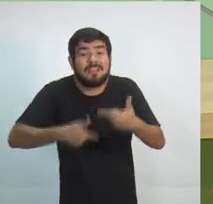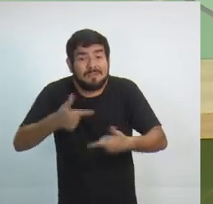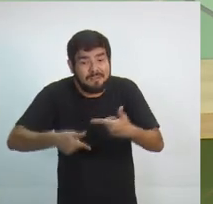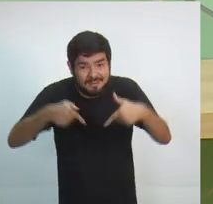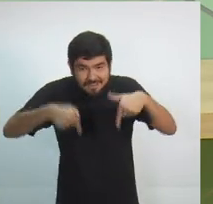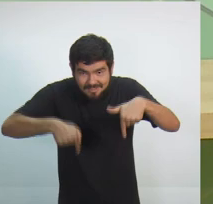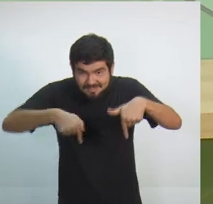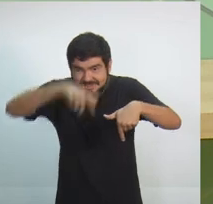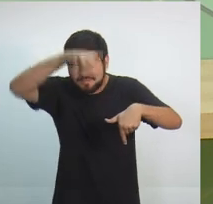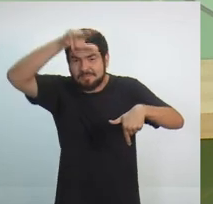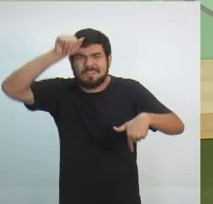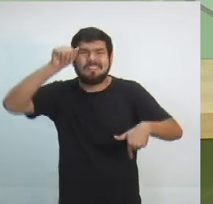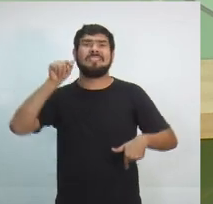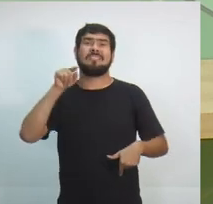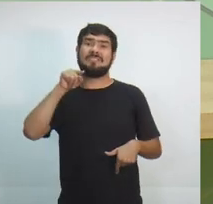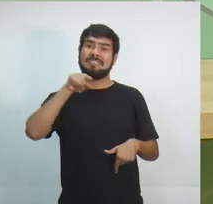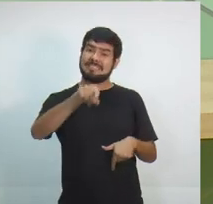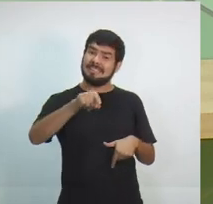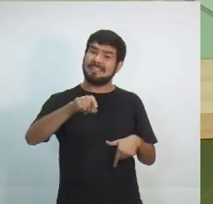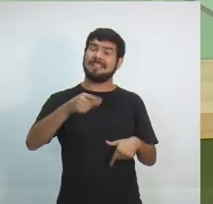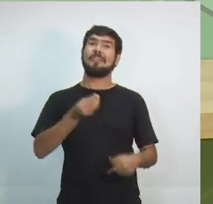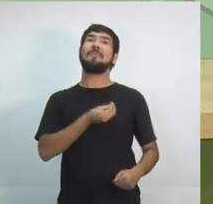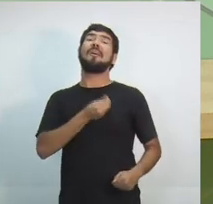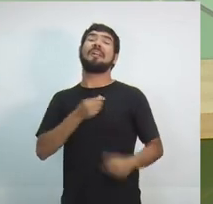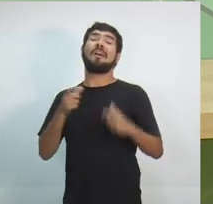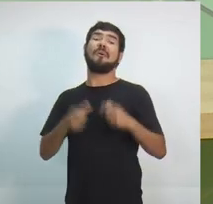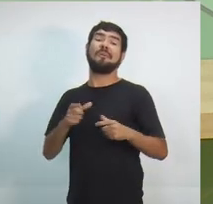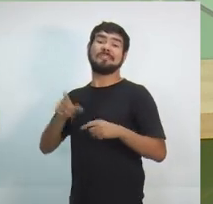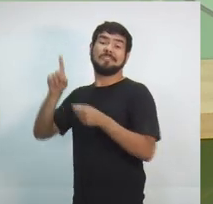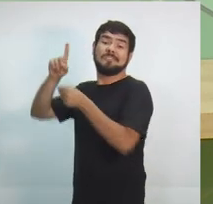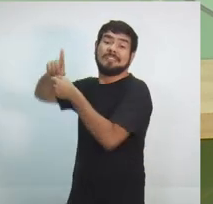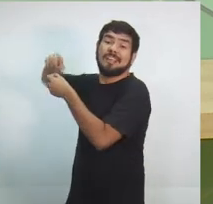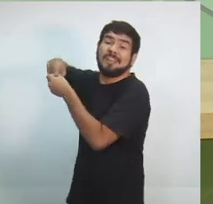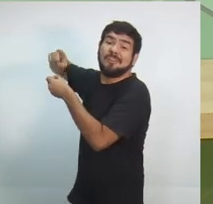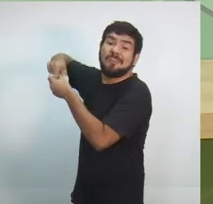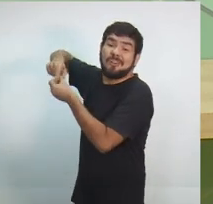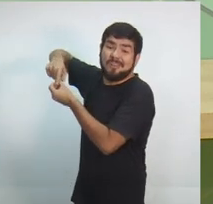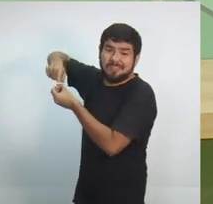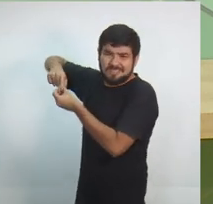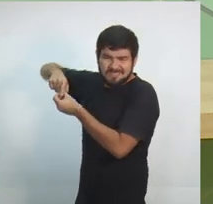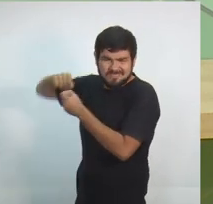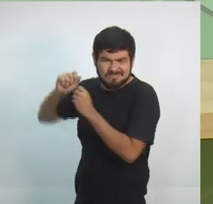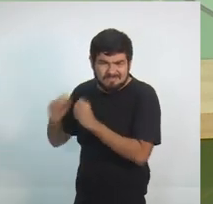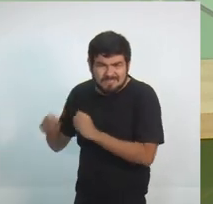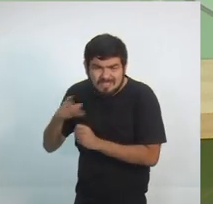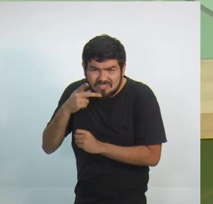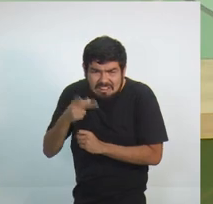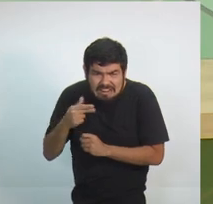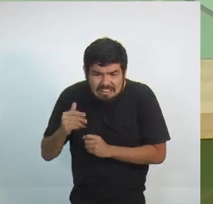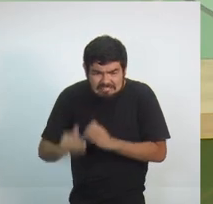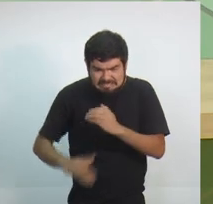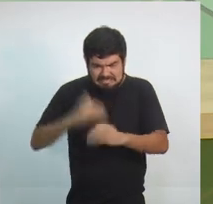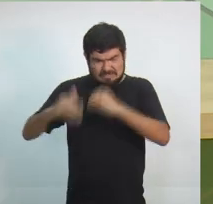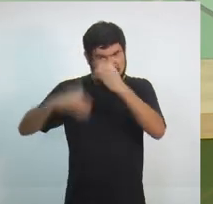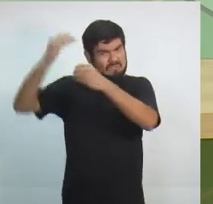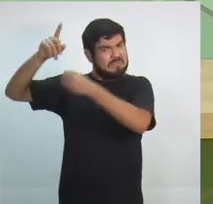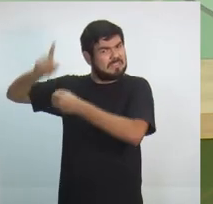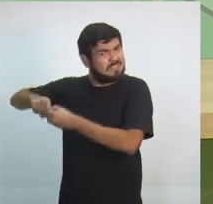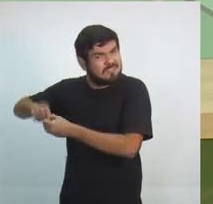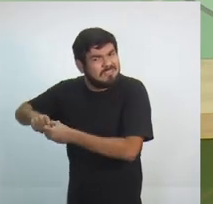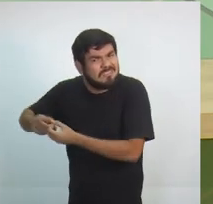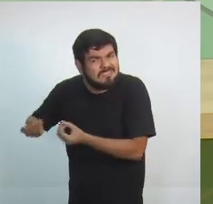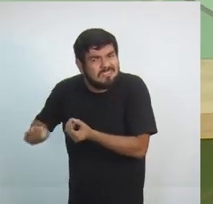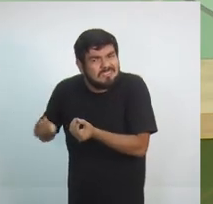de Manaus. A você que mora no interior, não se pode falar de desenvolvimento do interior se não